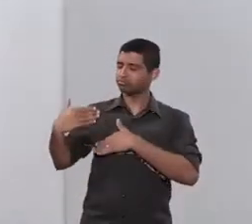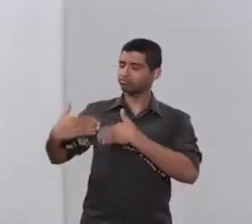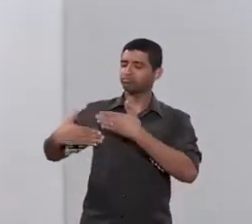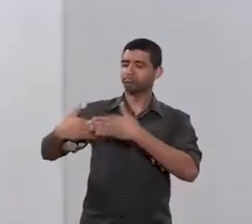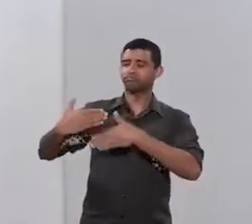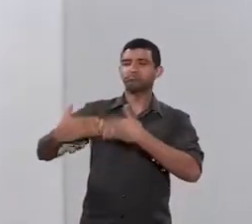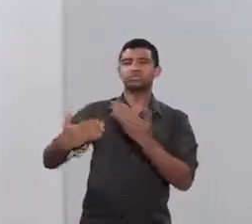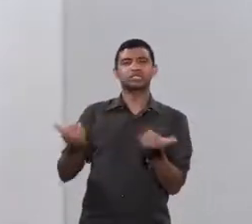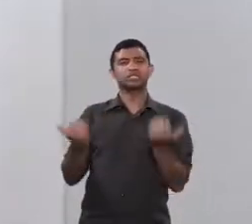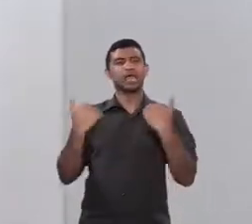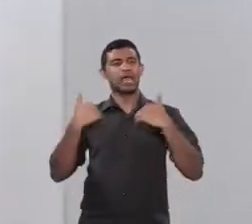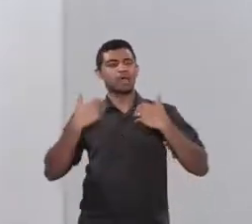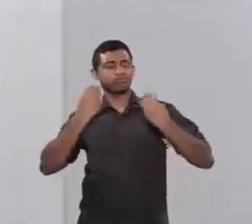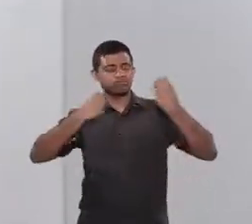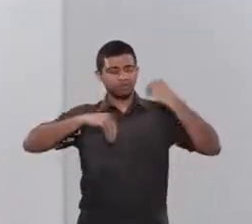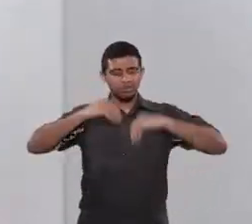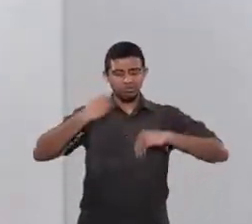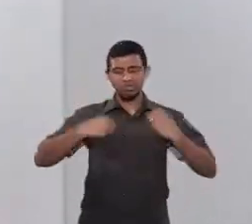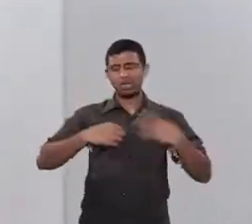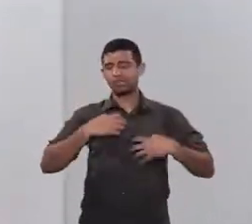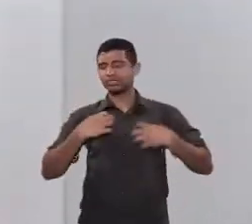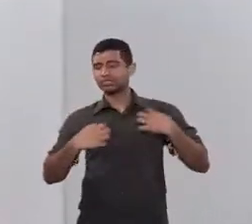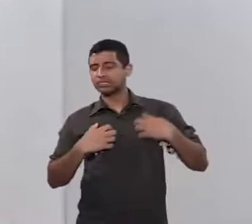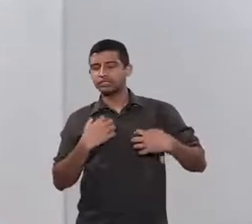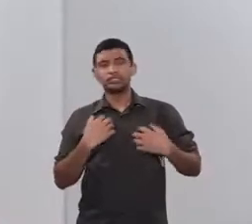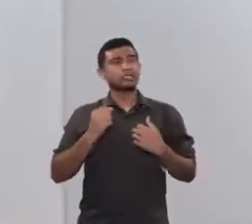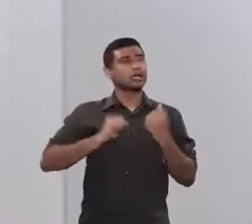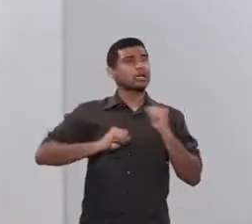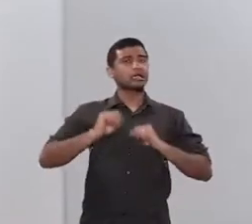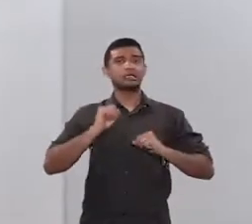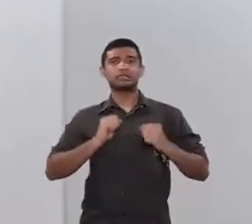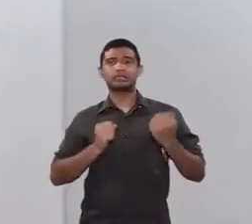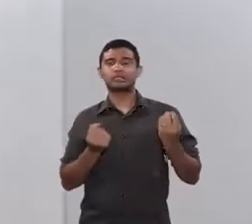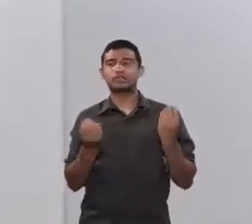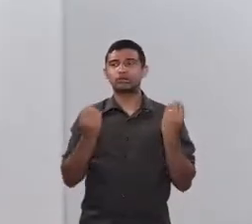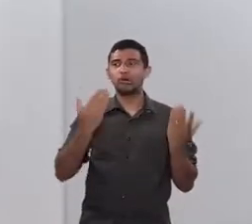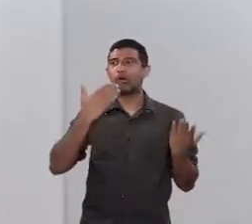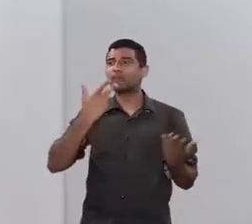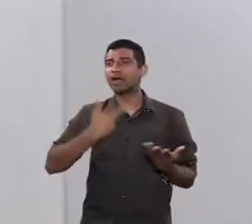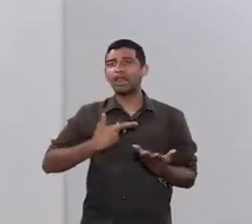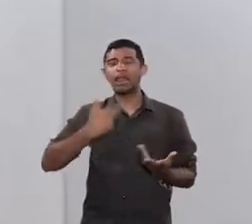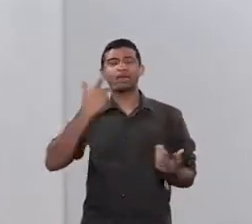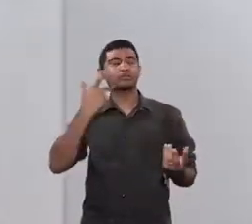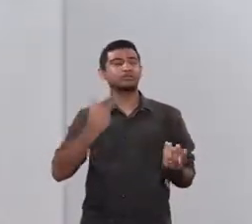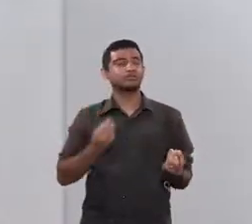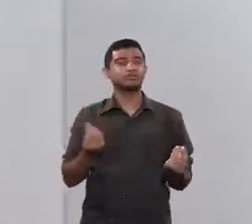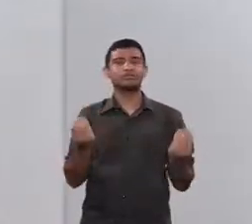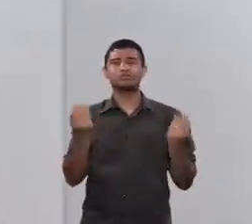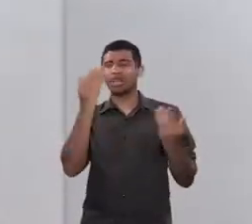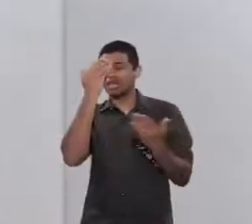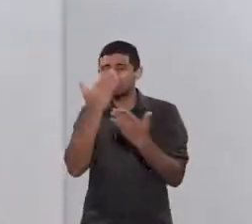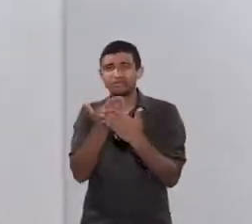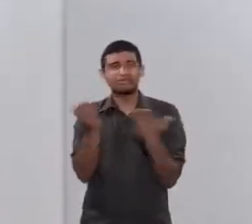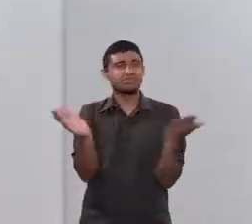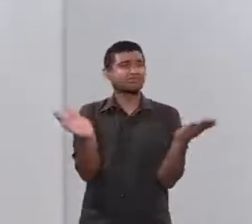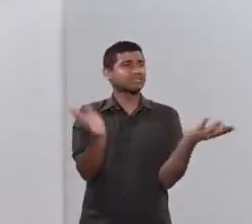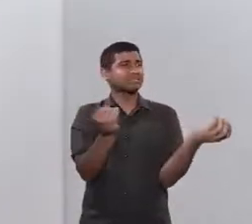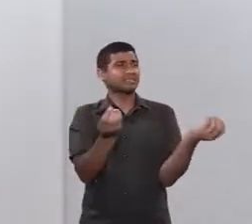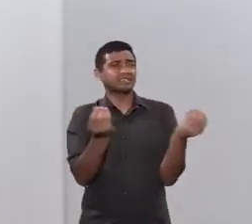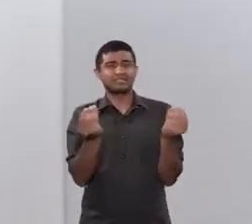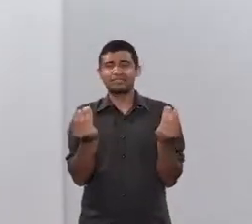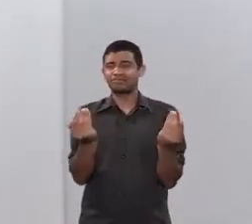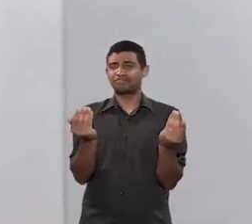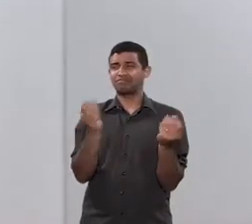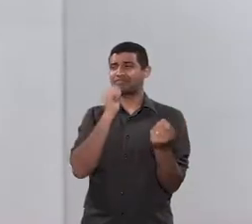gerando ansiedade, depressão, fragilidade interna, dificuldade de posicionamento, a crença, assim, a falta de crença e de confiança nas